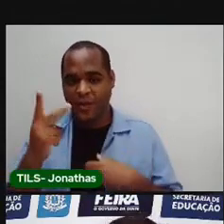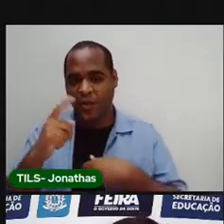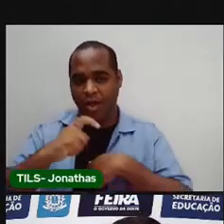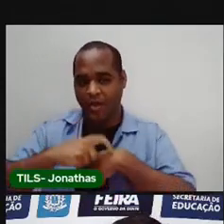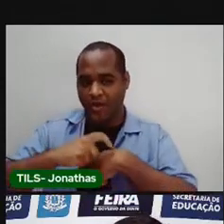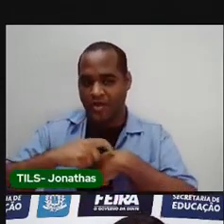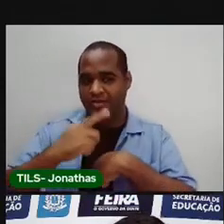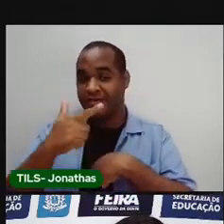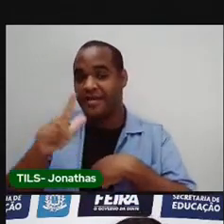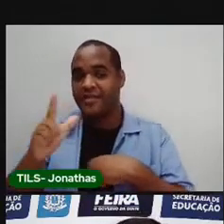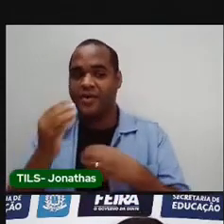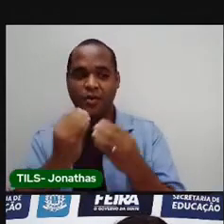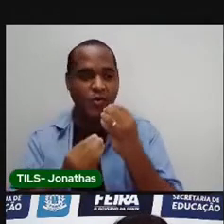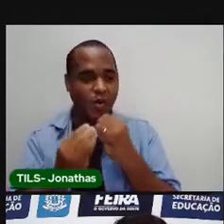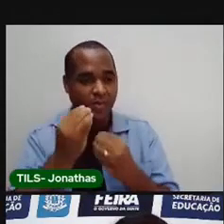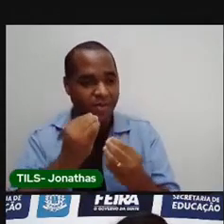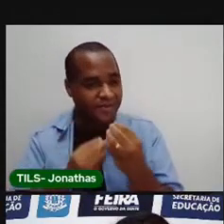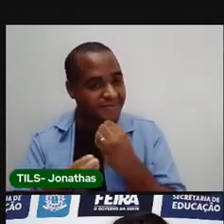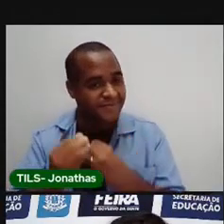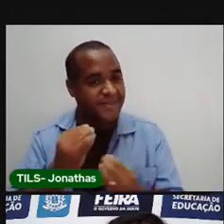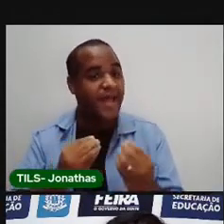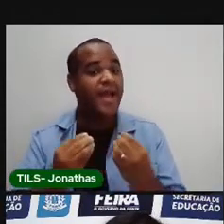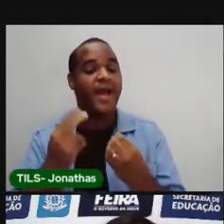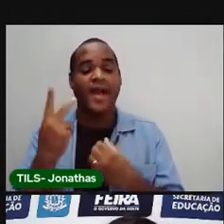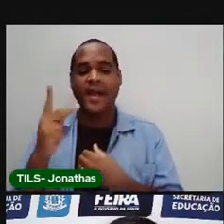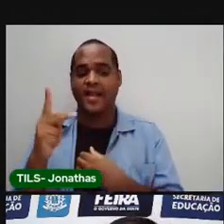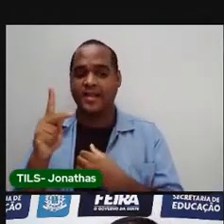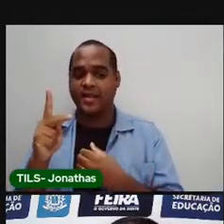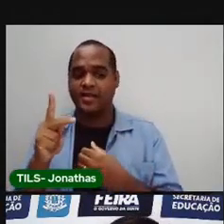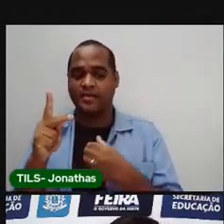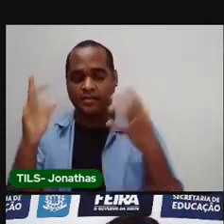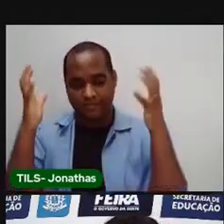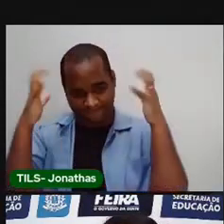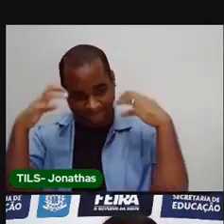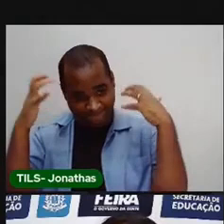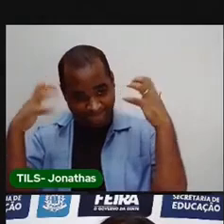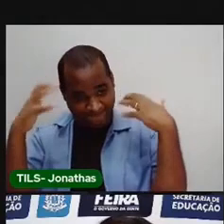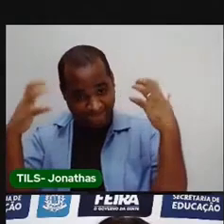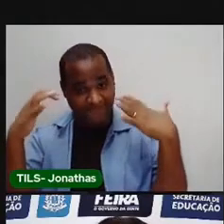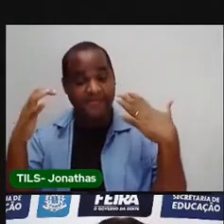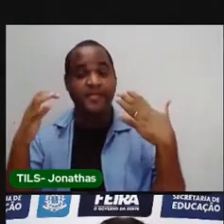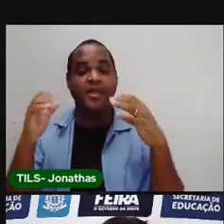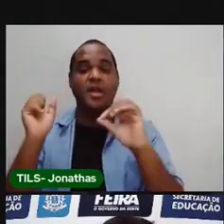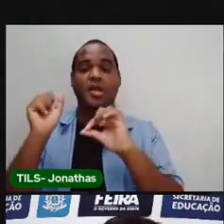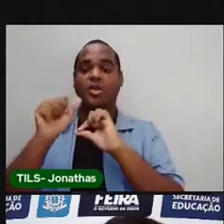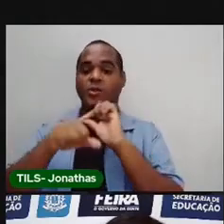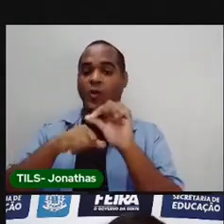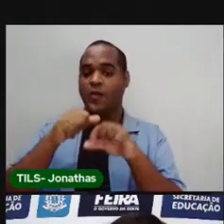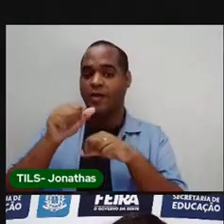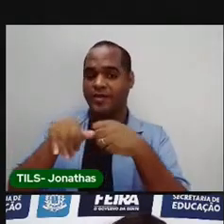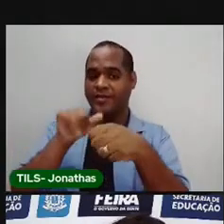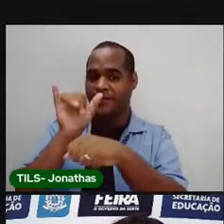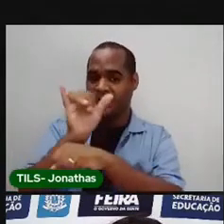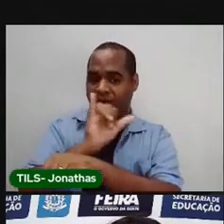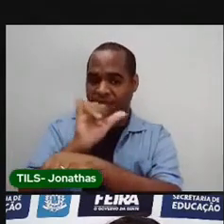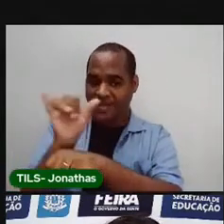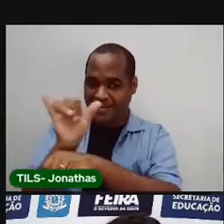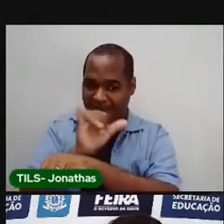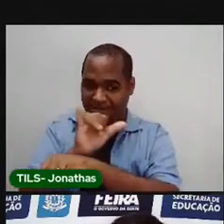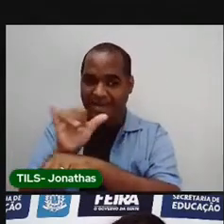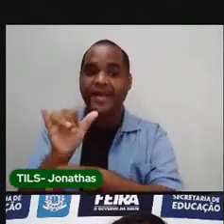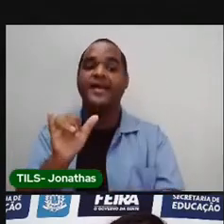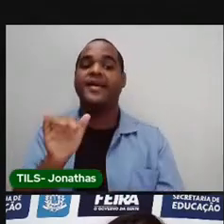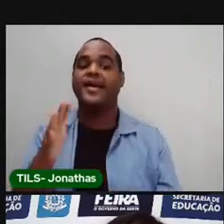horário depois que a gente almoça, ela toma banho, ela assiste as aulas no YouTube,